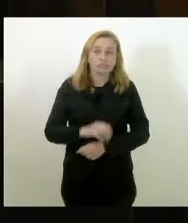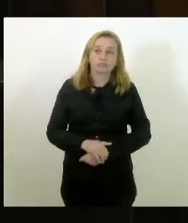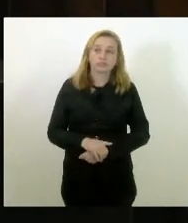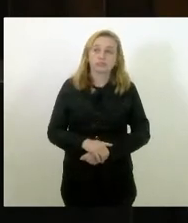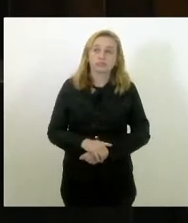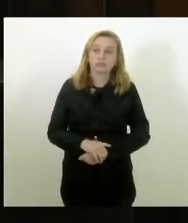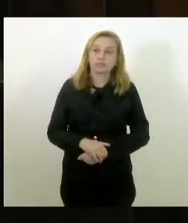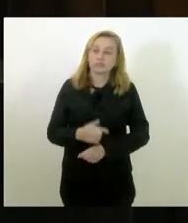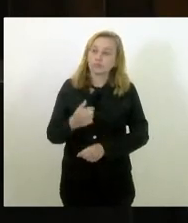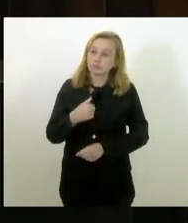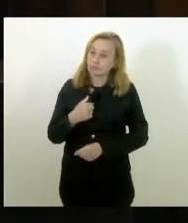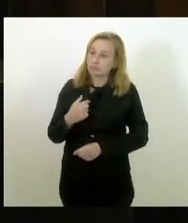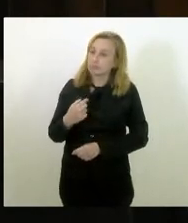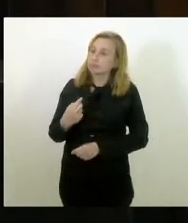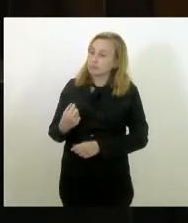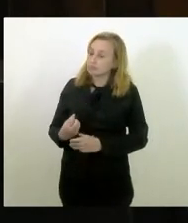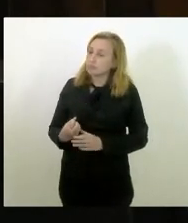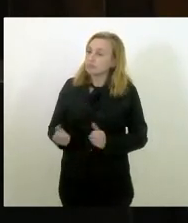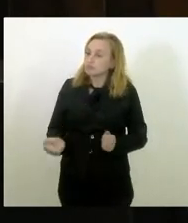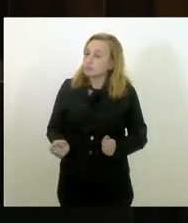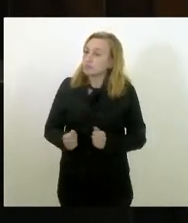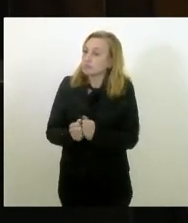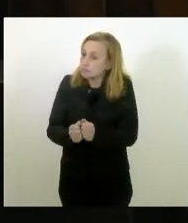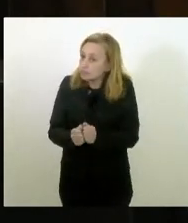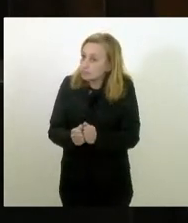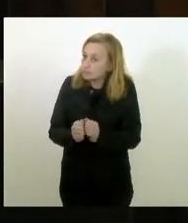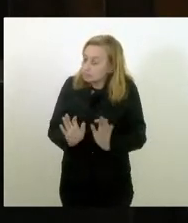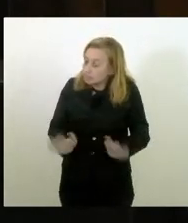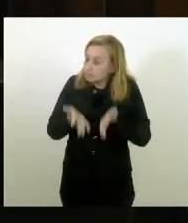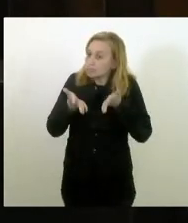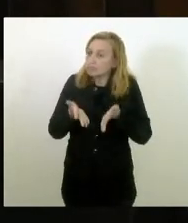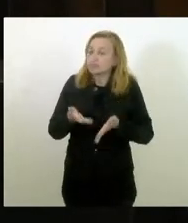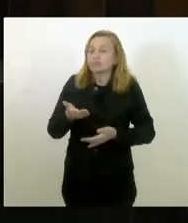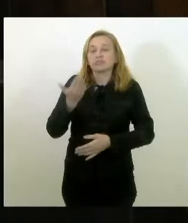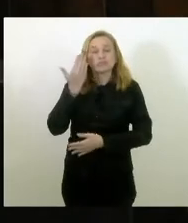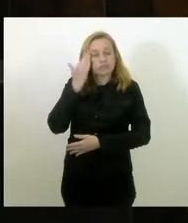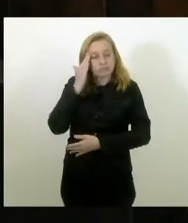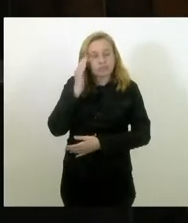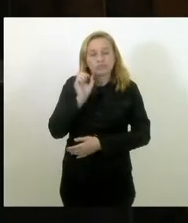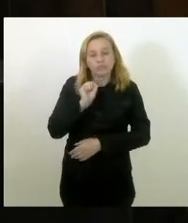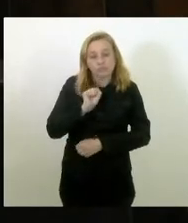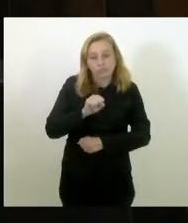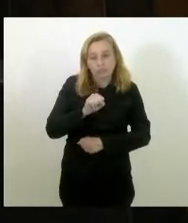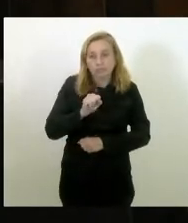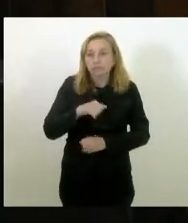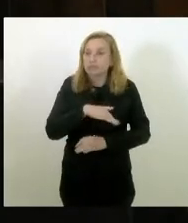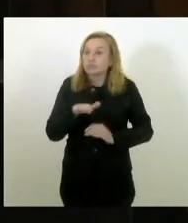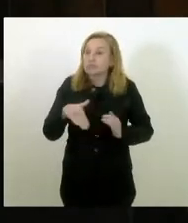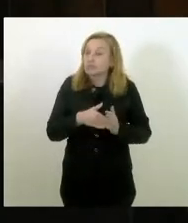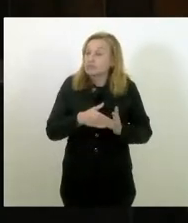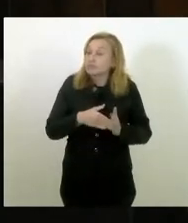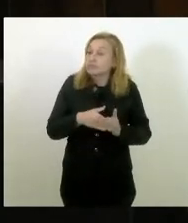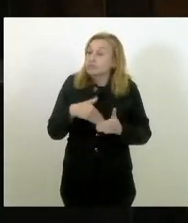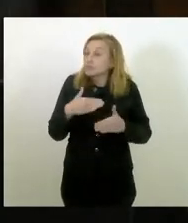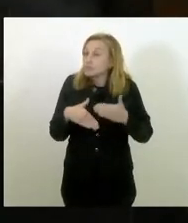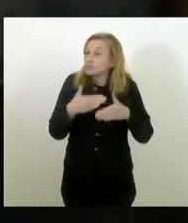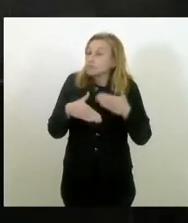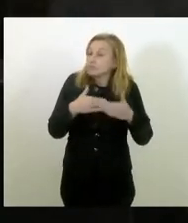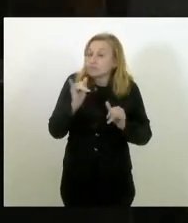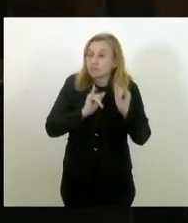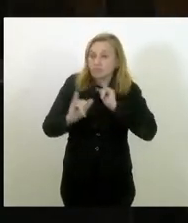sou coautora nessa iniciativa justamente porque entendo que todo o processo de informação